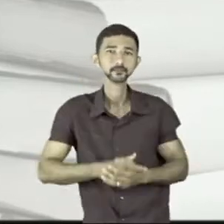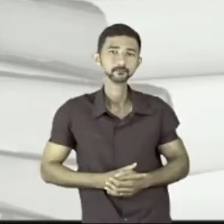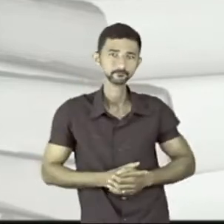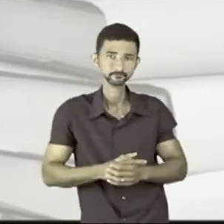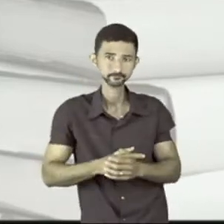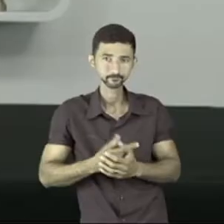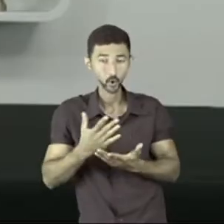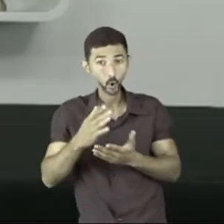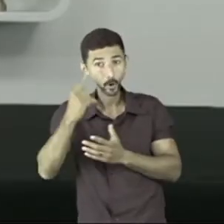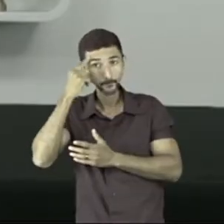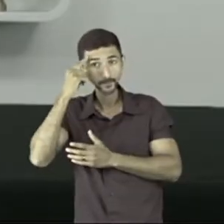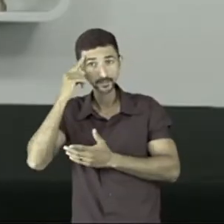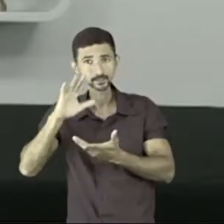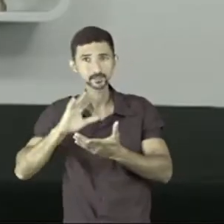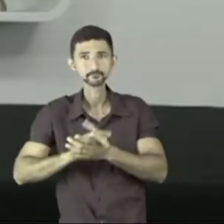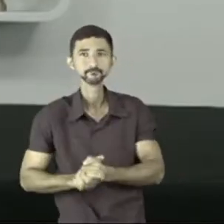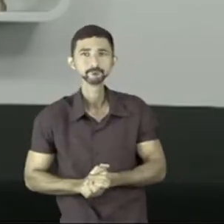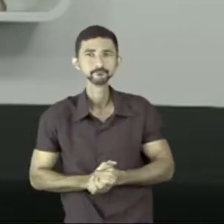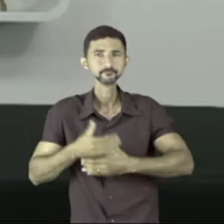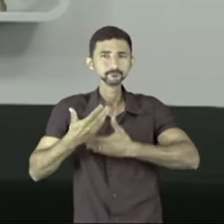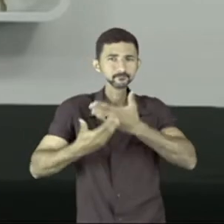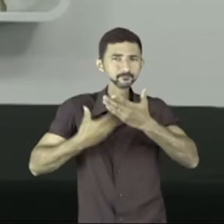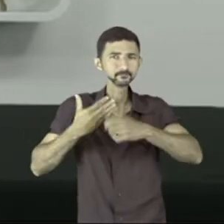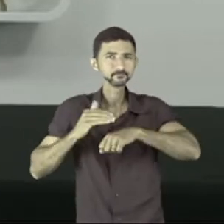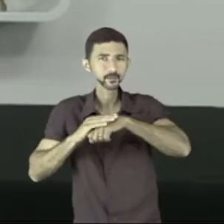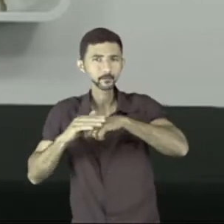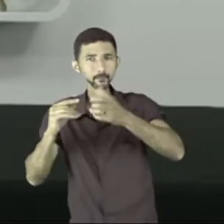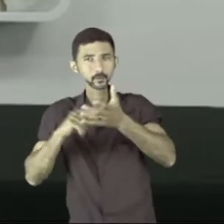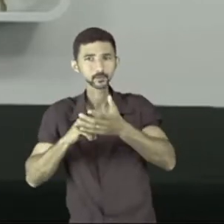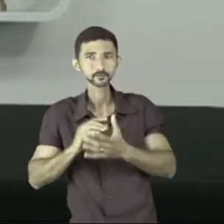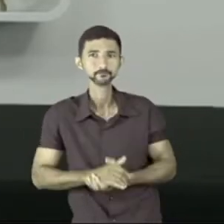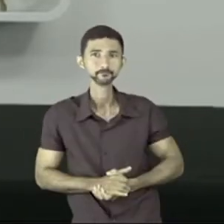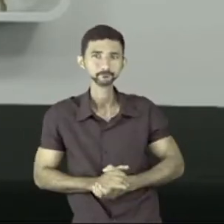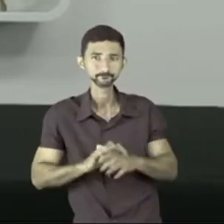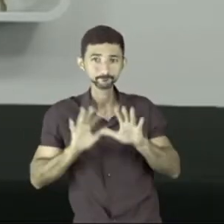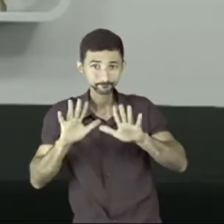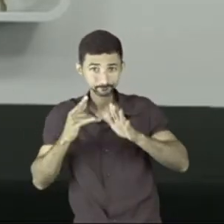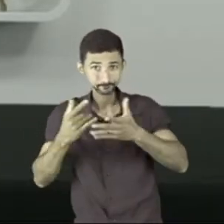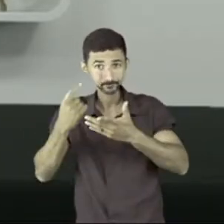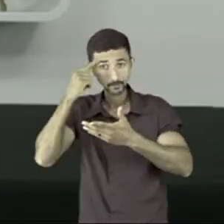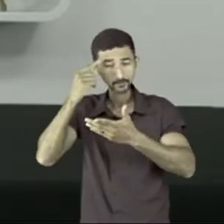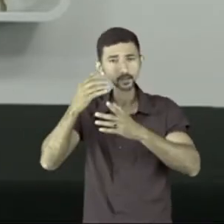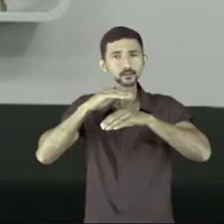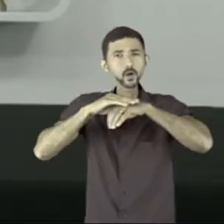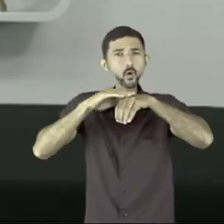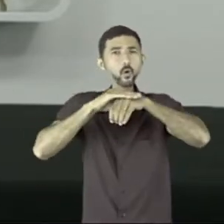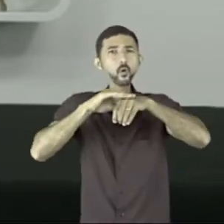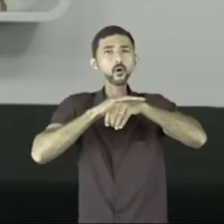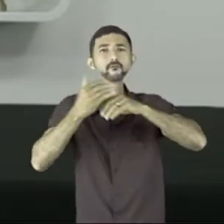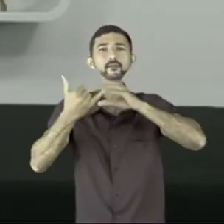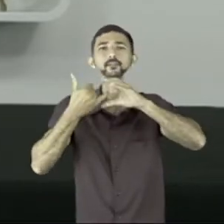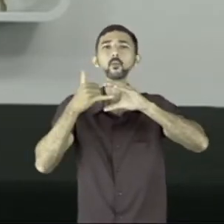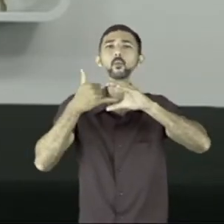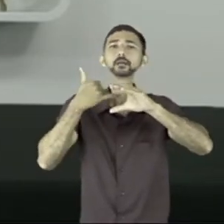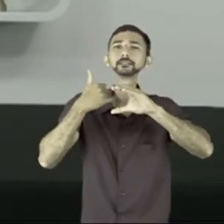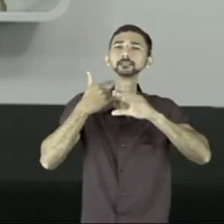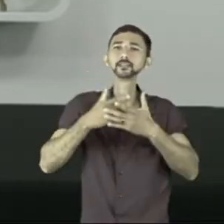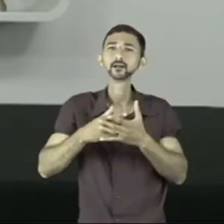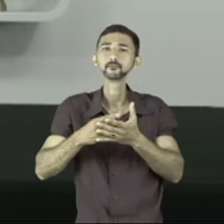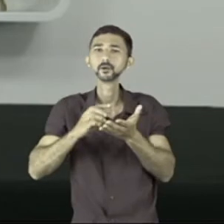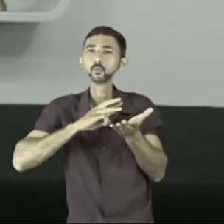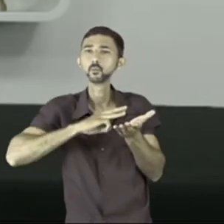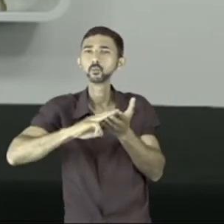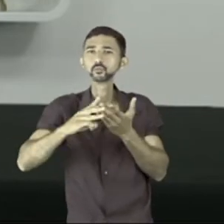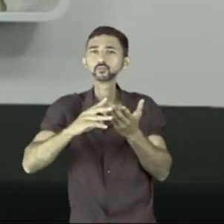mim, para a gente pensar mais a respeito da pontuação. Se você tivesse numa conversa no WhatsApp com alguém e você